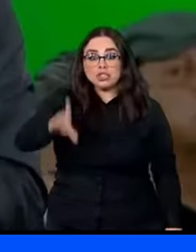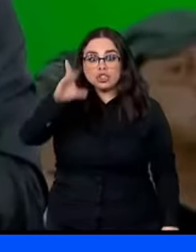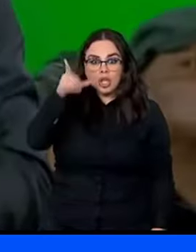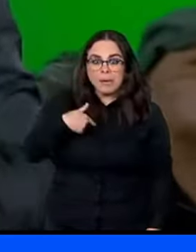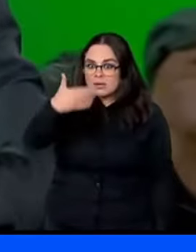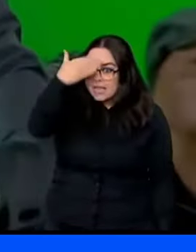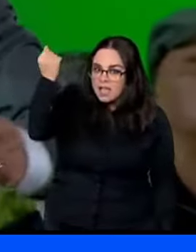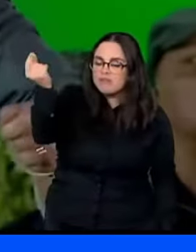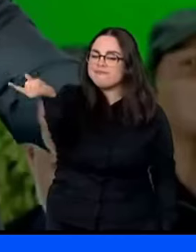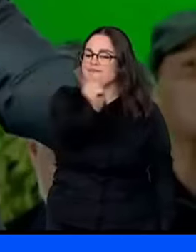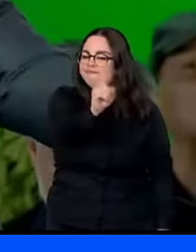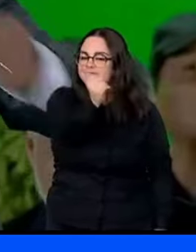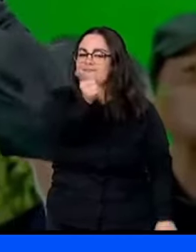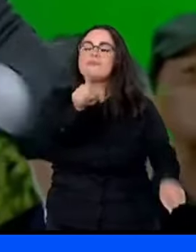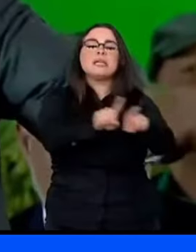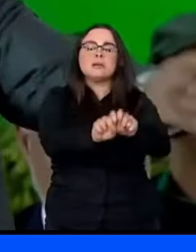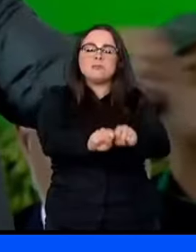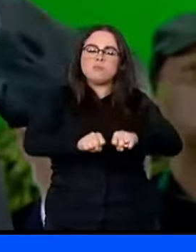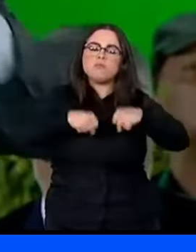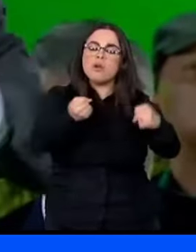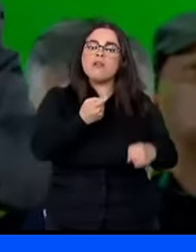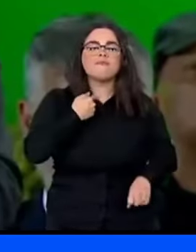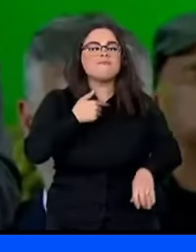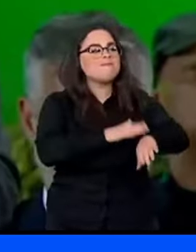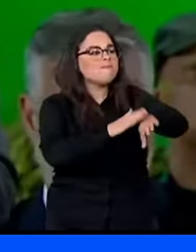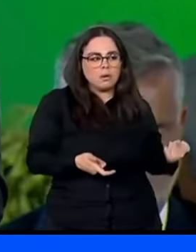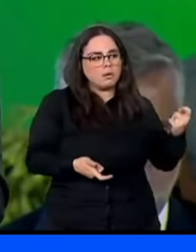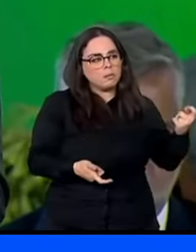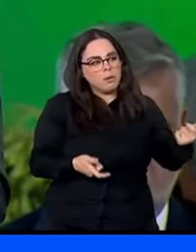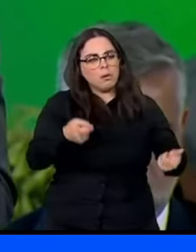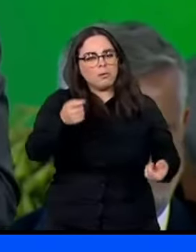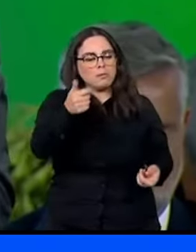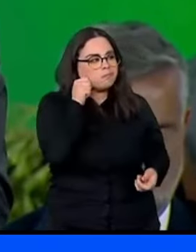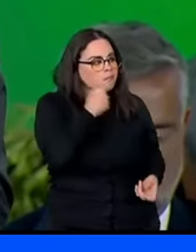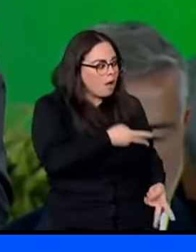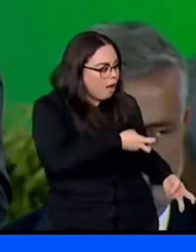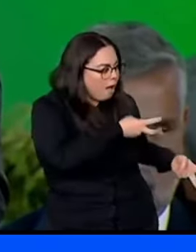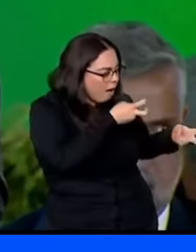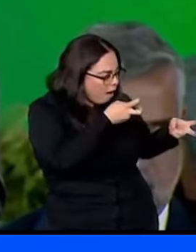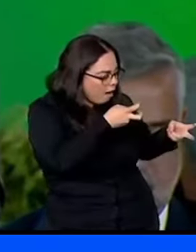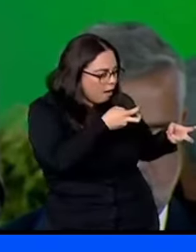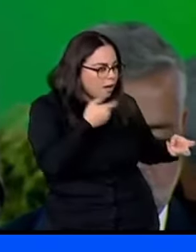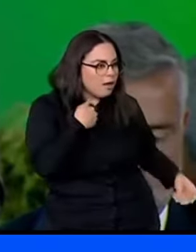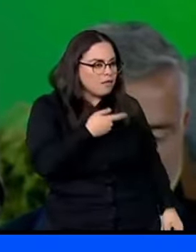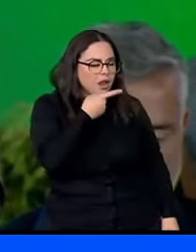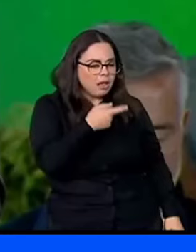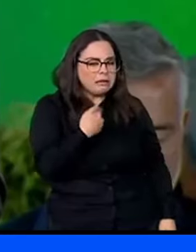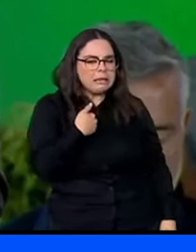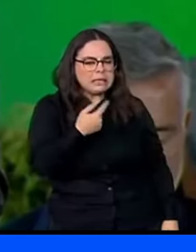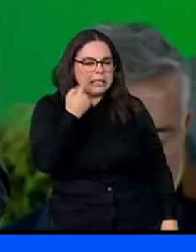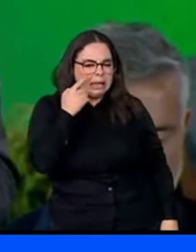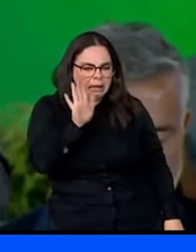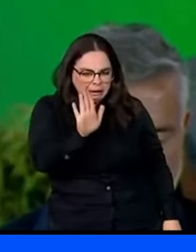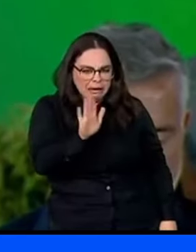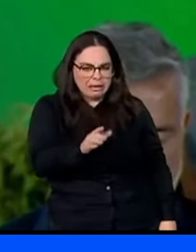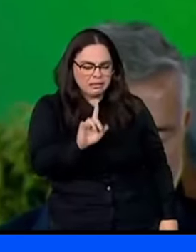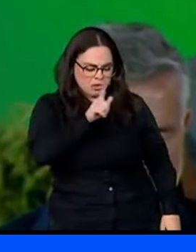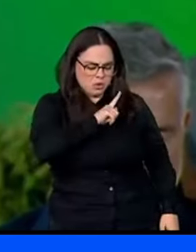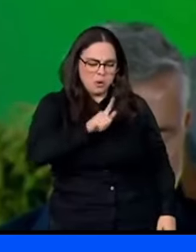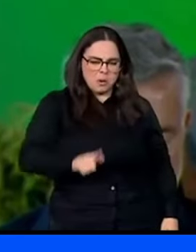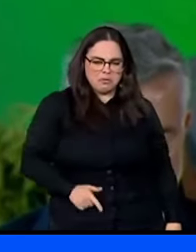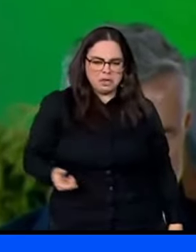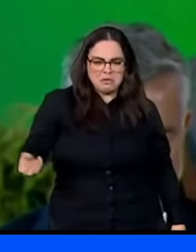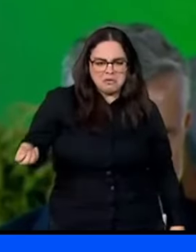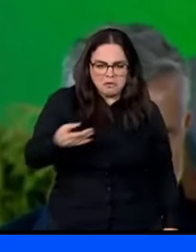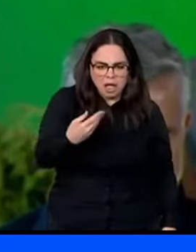Eu não esqueço Da vontade de muitos empresários E quando eu voltei Eu falei Sabe uma coisa? No nosso governo